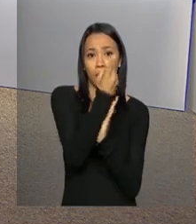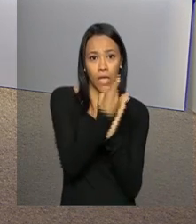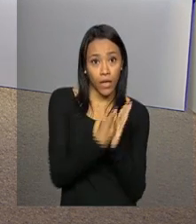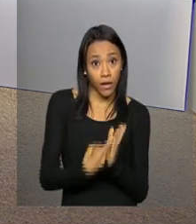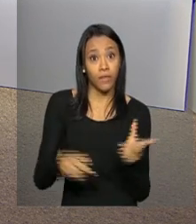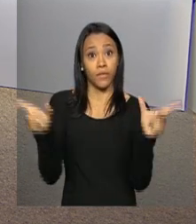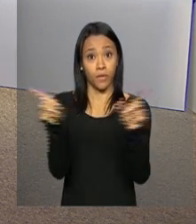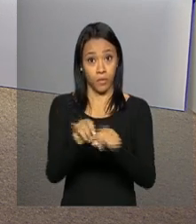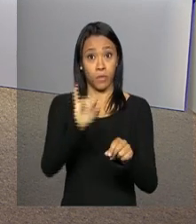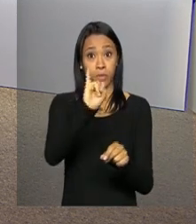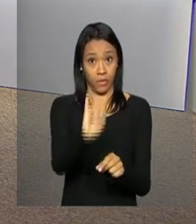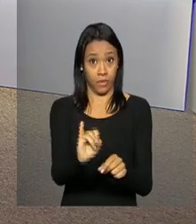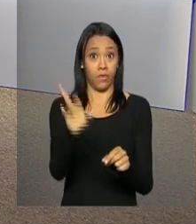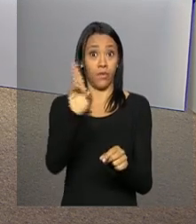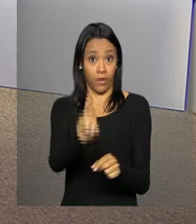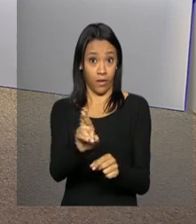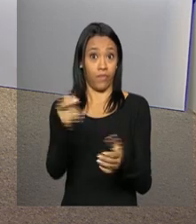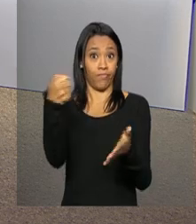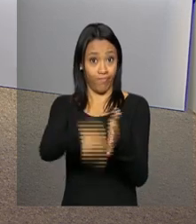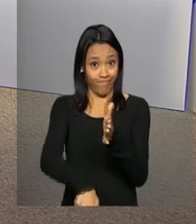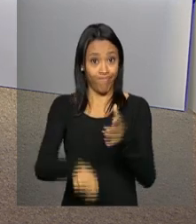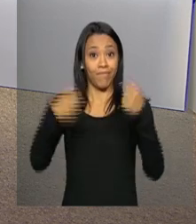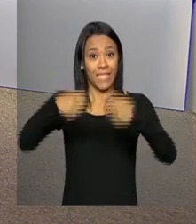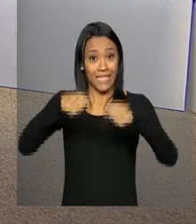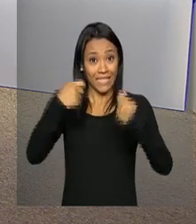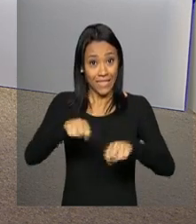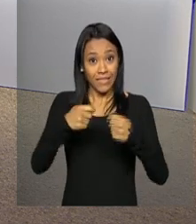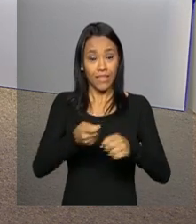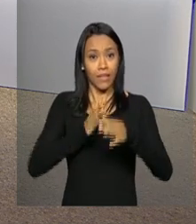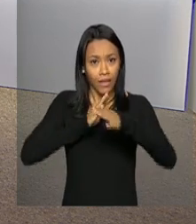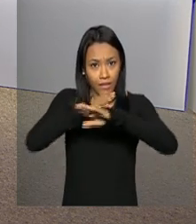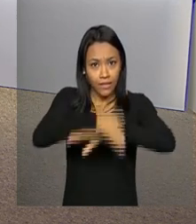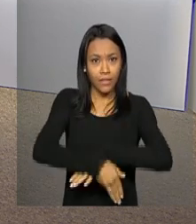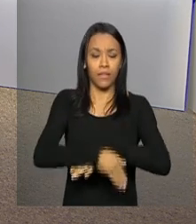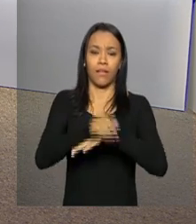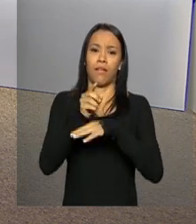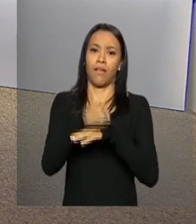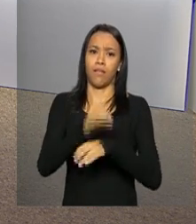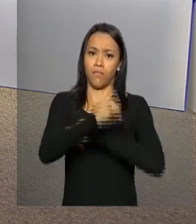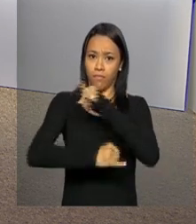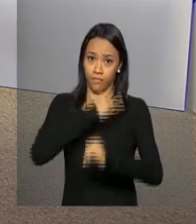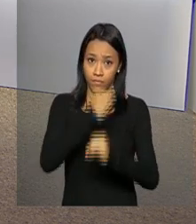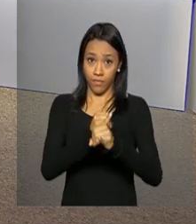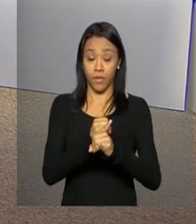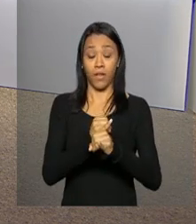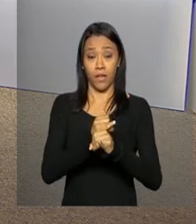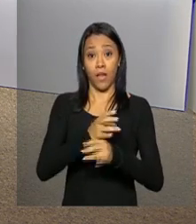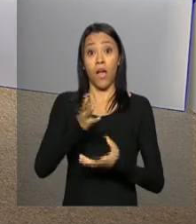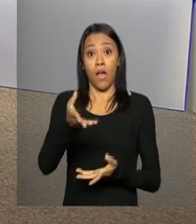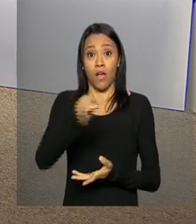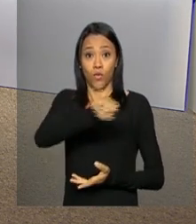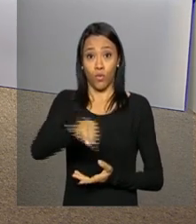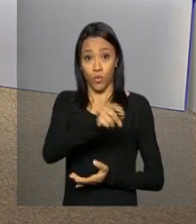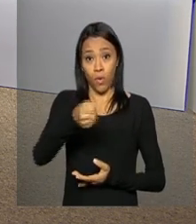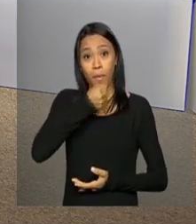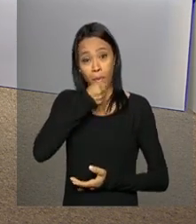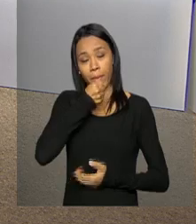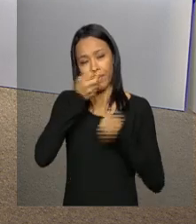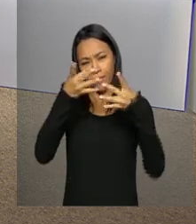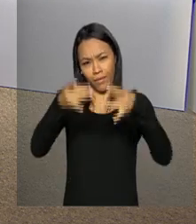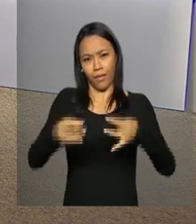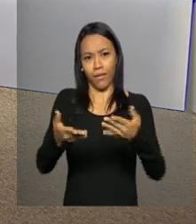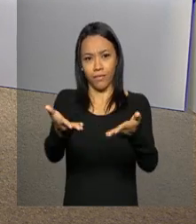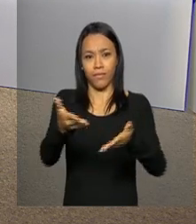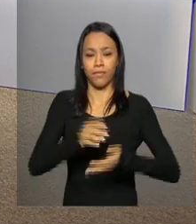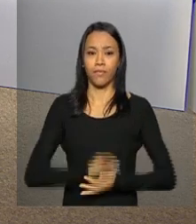do imposto de renda da pessoa física devem baixar uma atualização do programa. O repórter João Pedro Neto, ao vivo, tem mais detalhes. João.